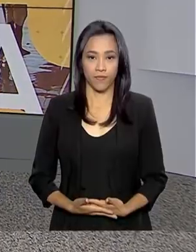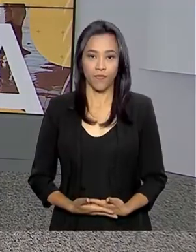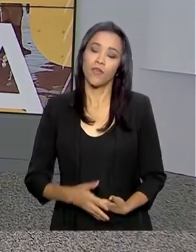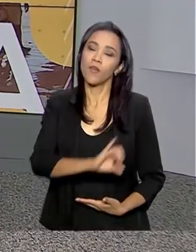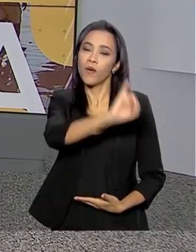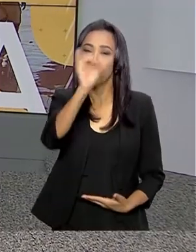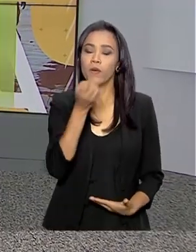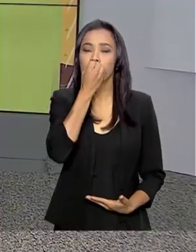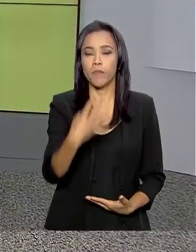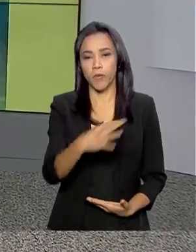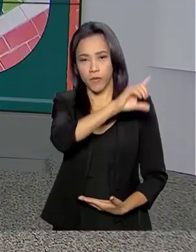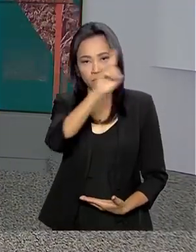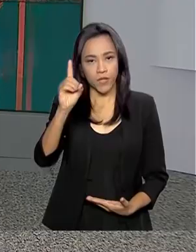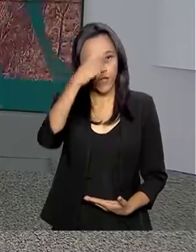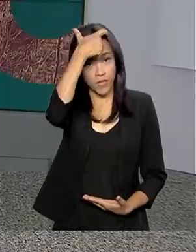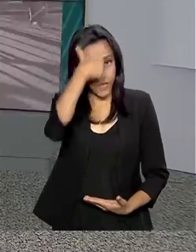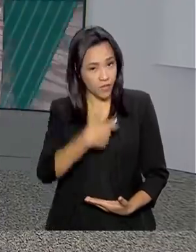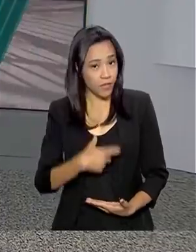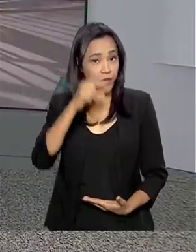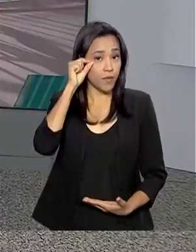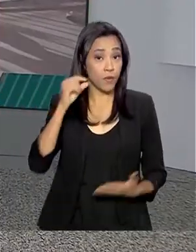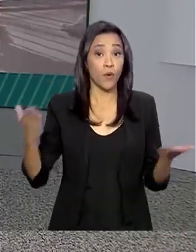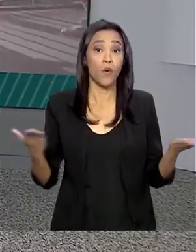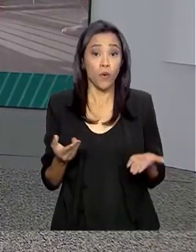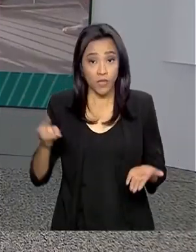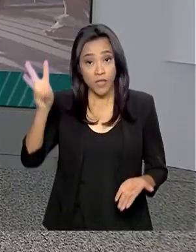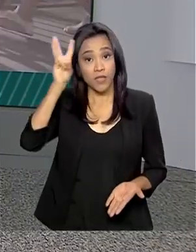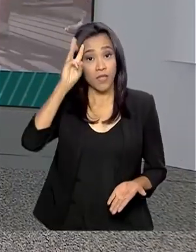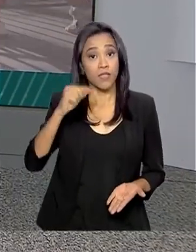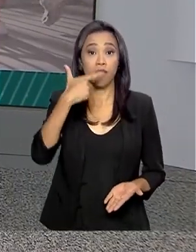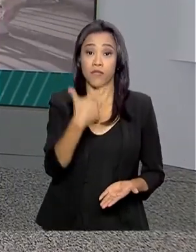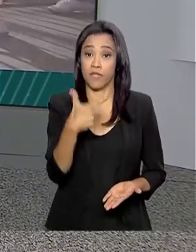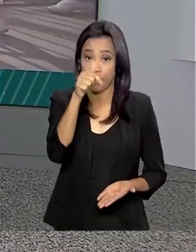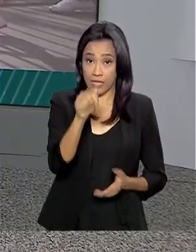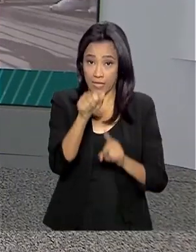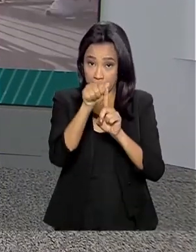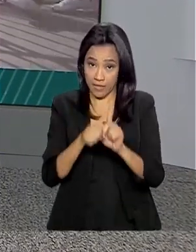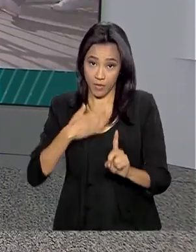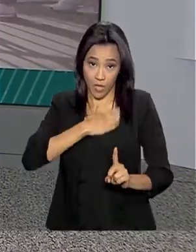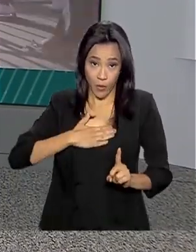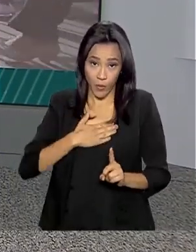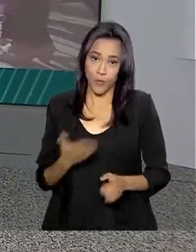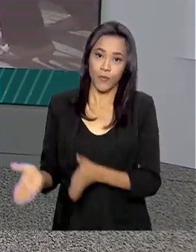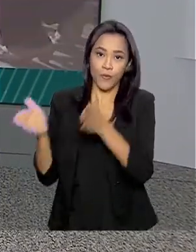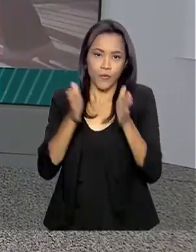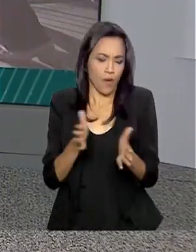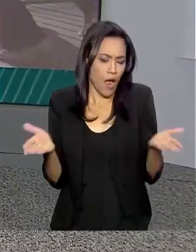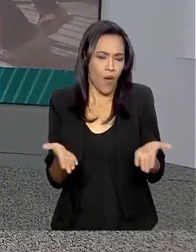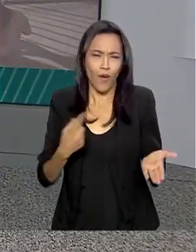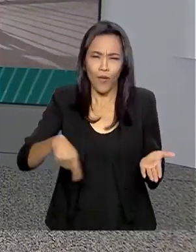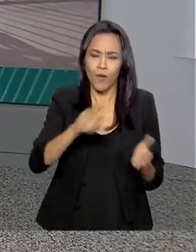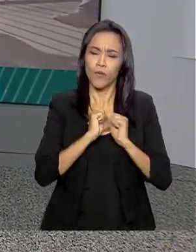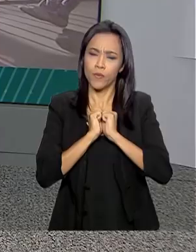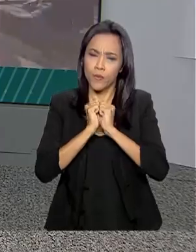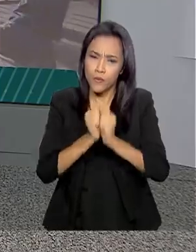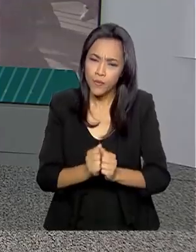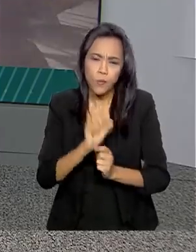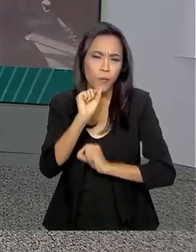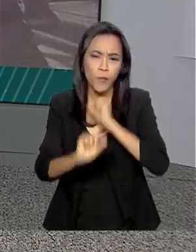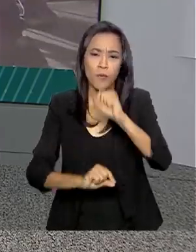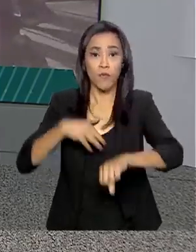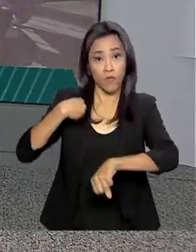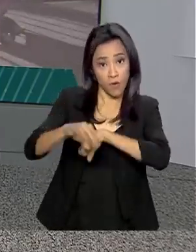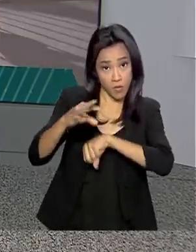Olá, bom dia pra você, eu sou Renata Corsini, hoje é terça-feira, 27 de agosto. A partir de agora, estamos juntos no Brasil em Dia,